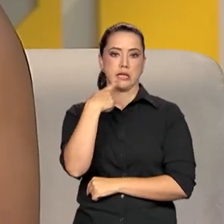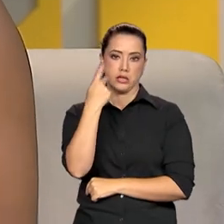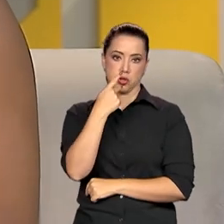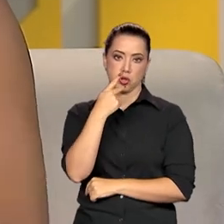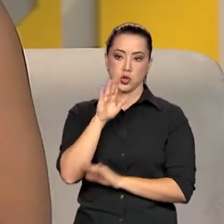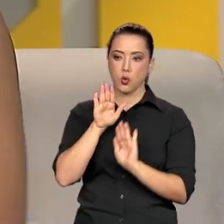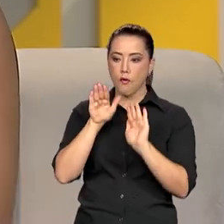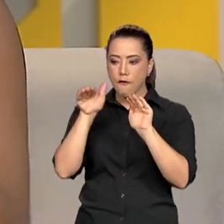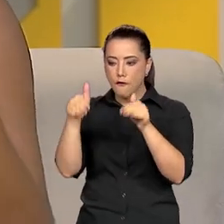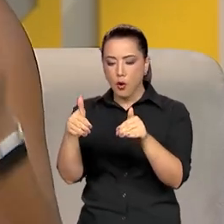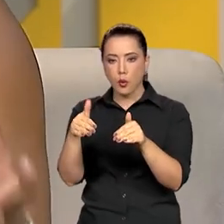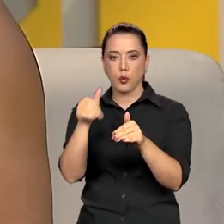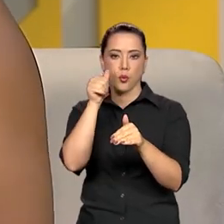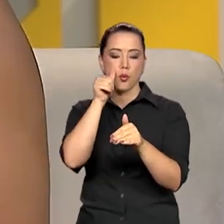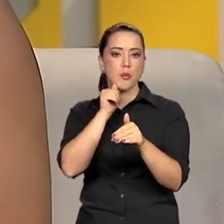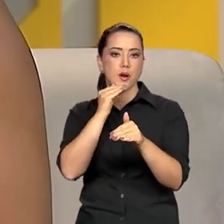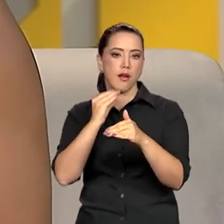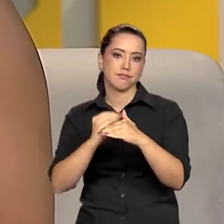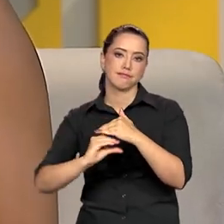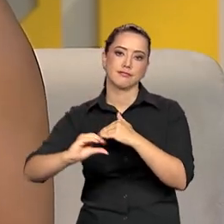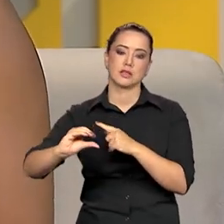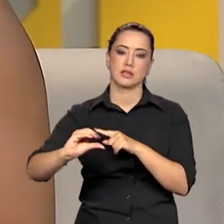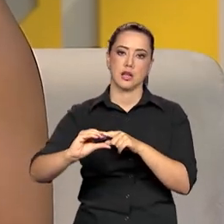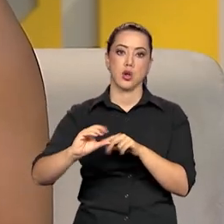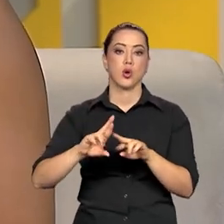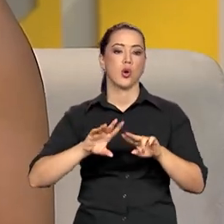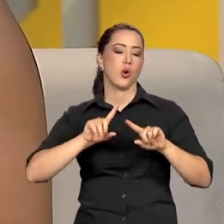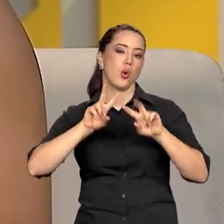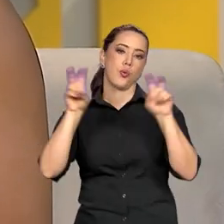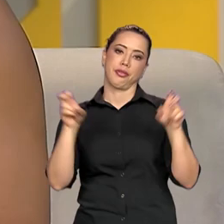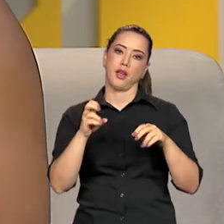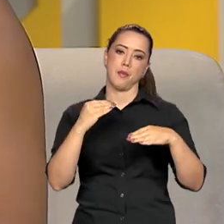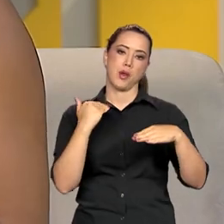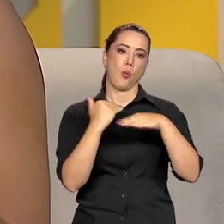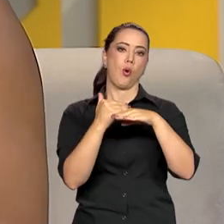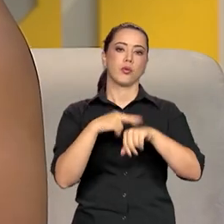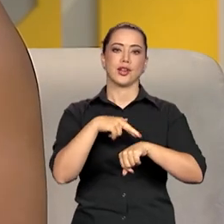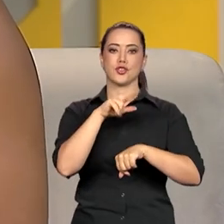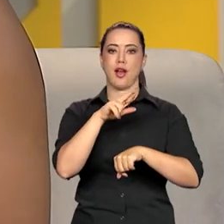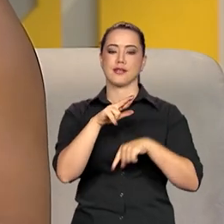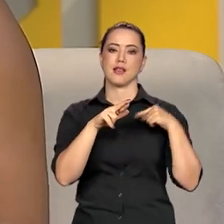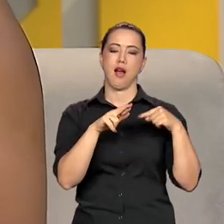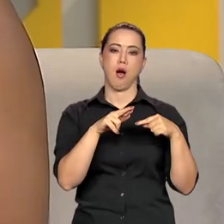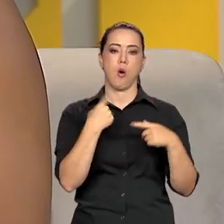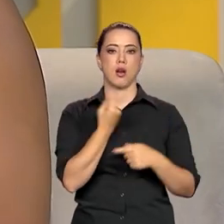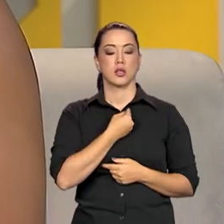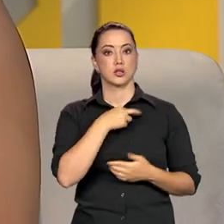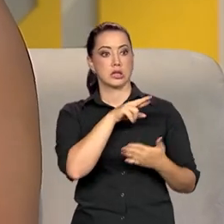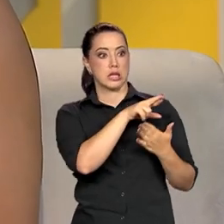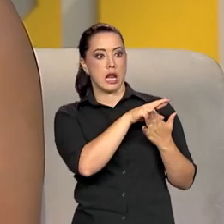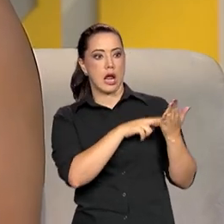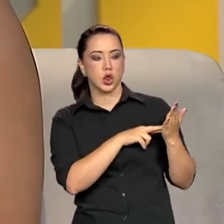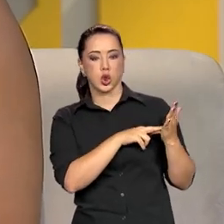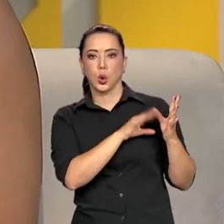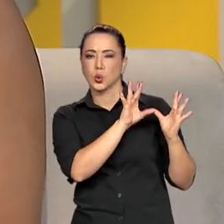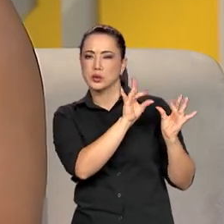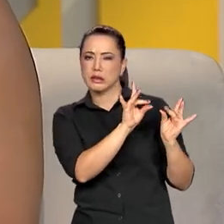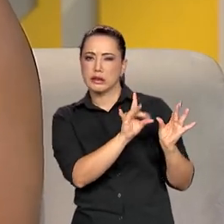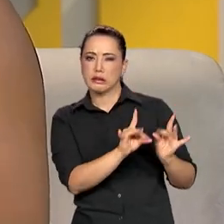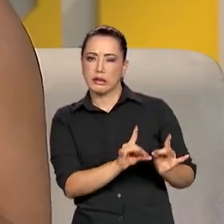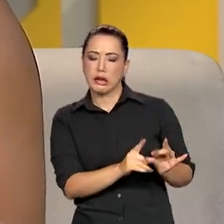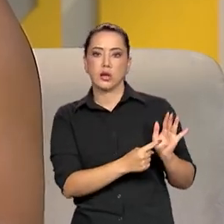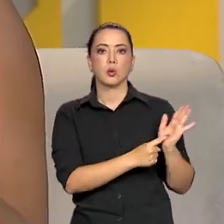para as mulheres. Falando na área da igualdade racial também, a gente recebeu um relatório muito completo, onde